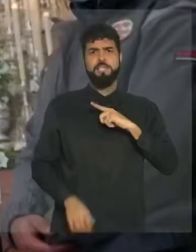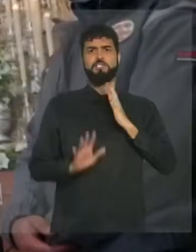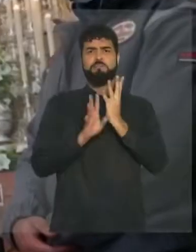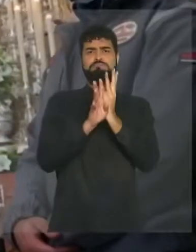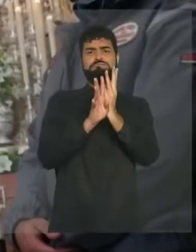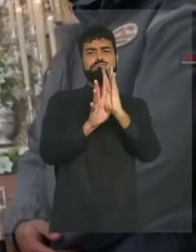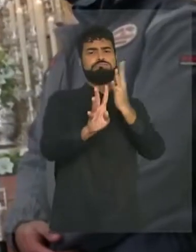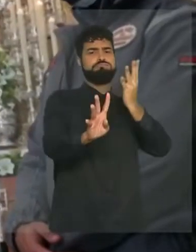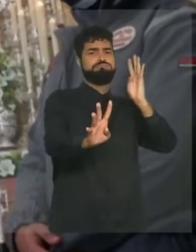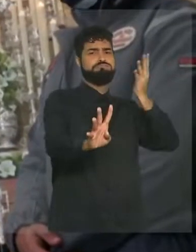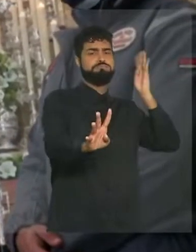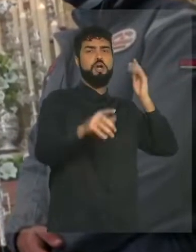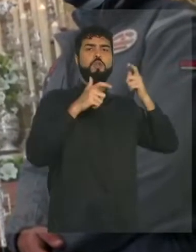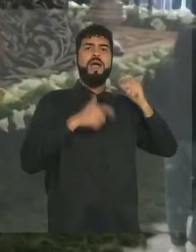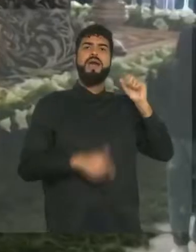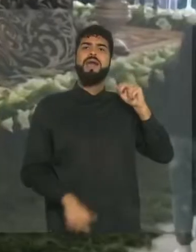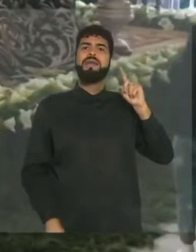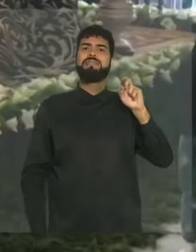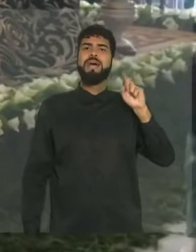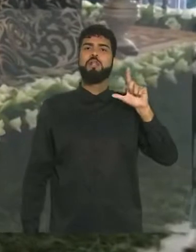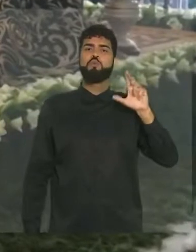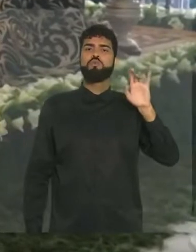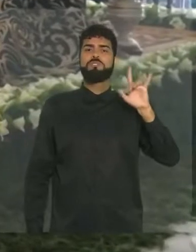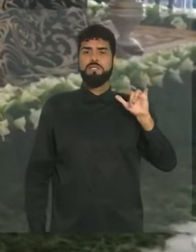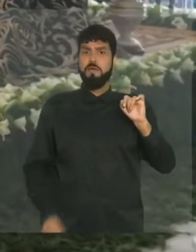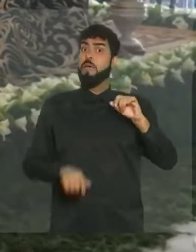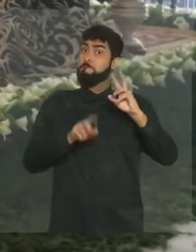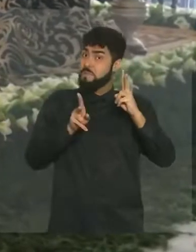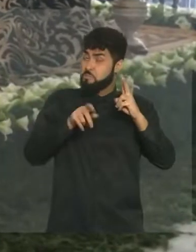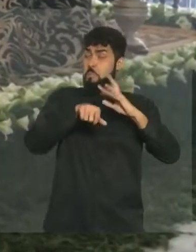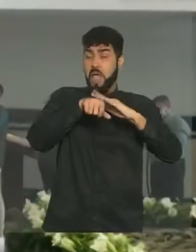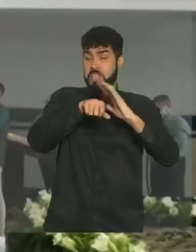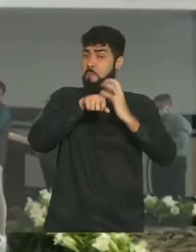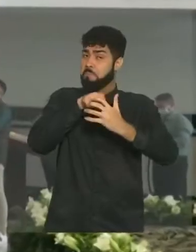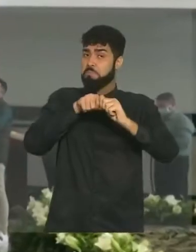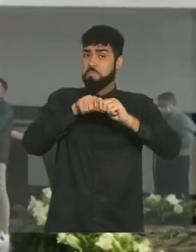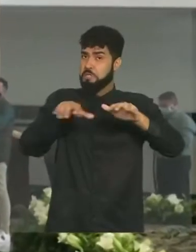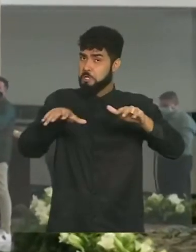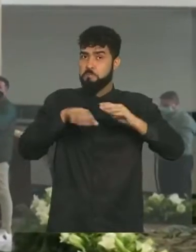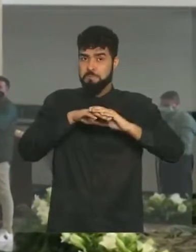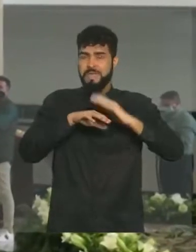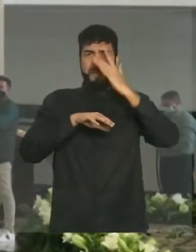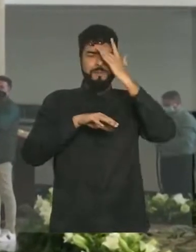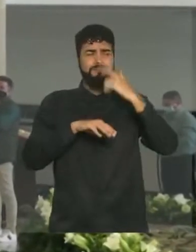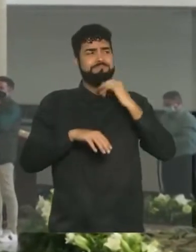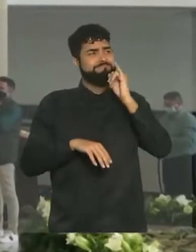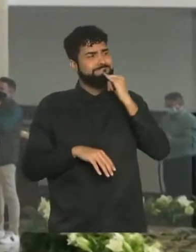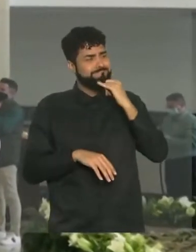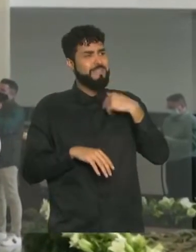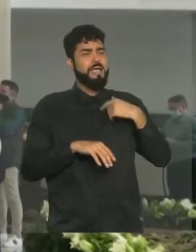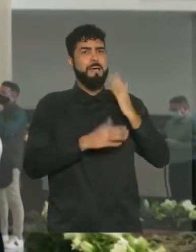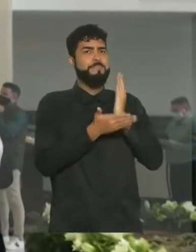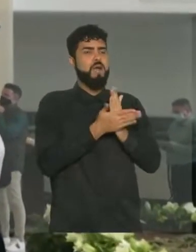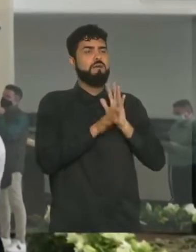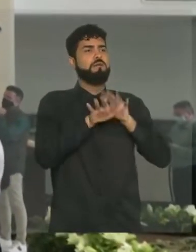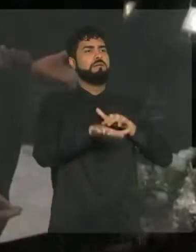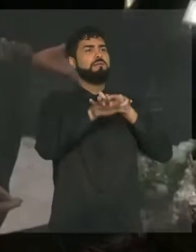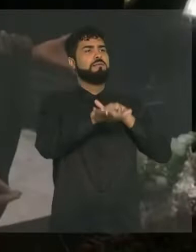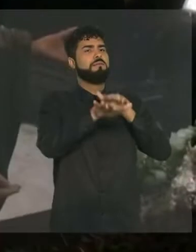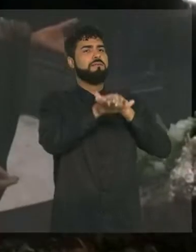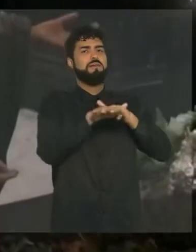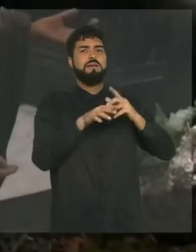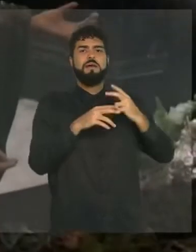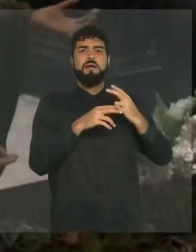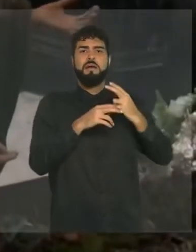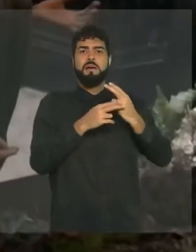igrejas da região da Andaluzia, mesmo com a pandemia de Covid-19. Os fiéis lamentaram o cancelamento das procissões de Páscoa, que